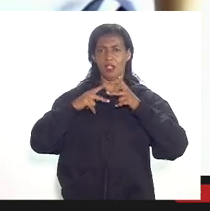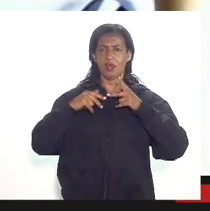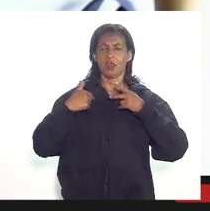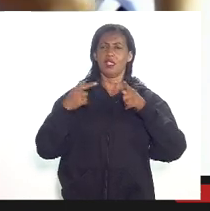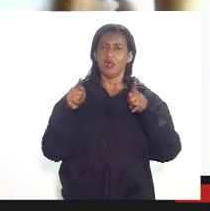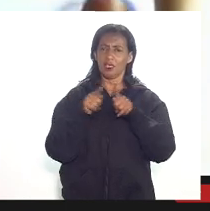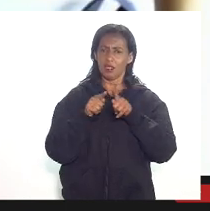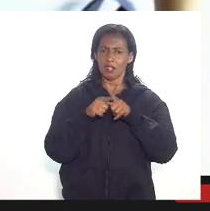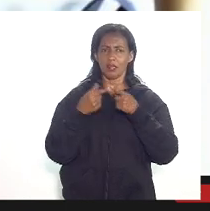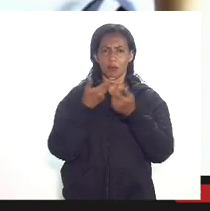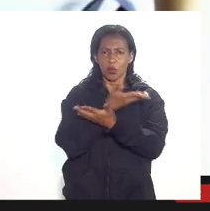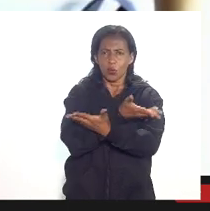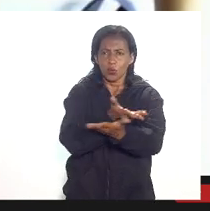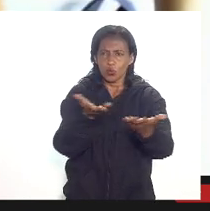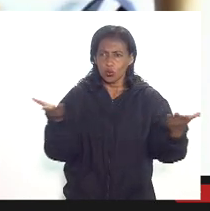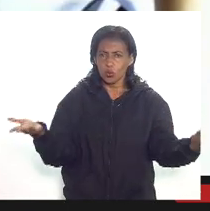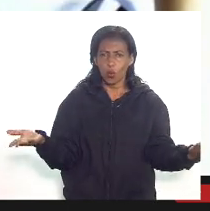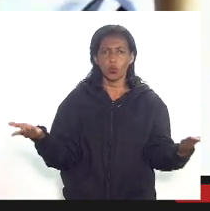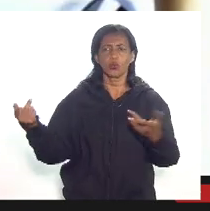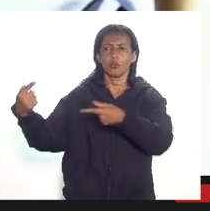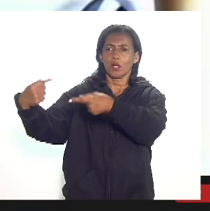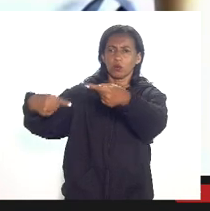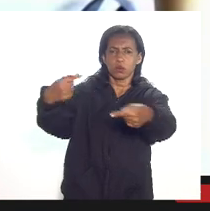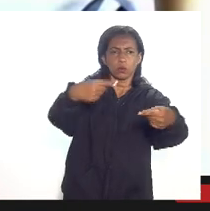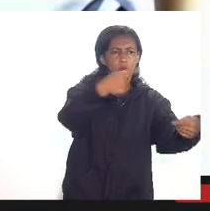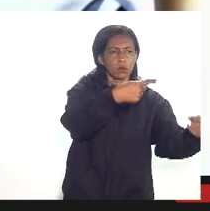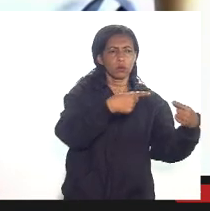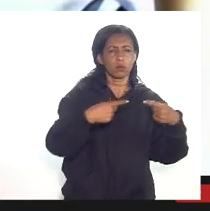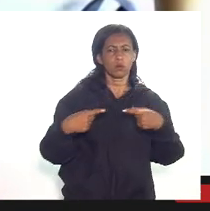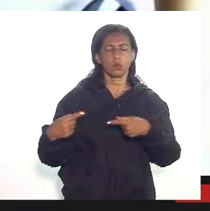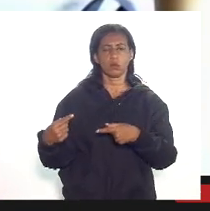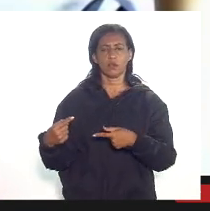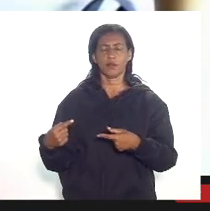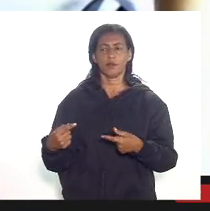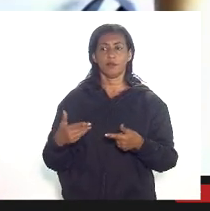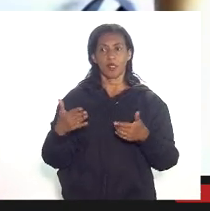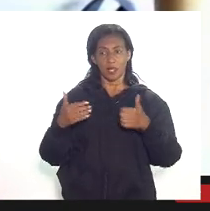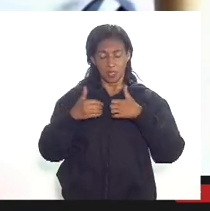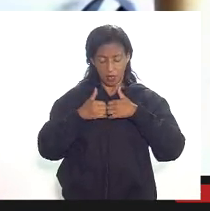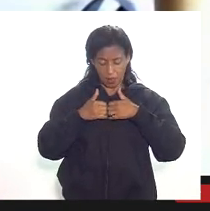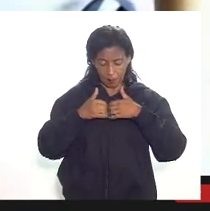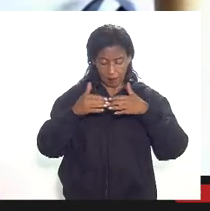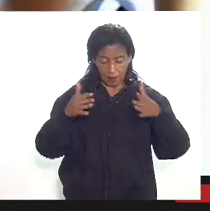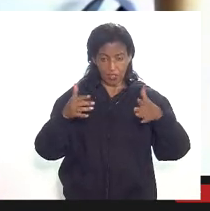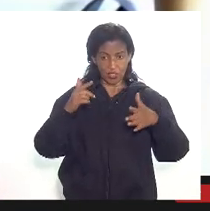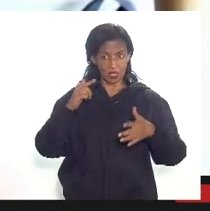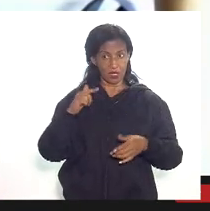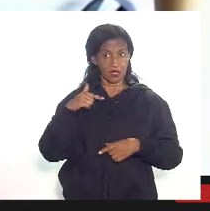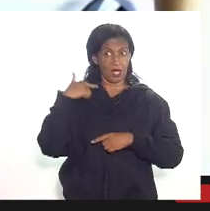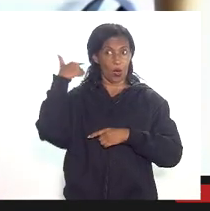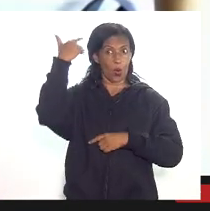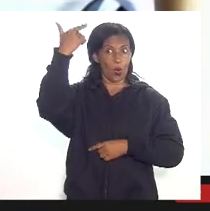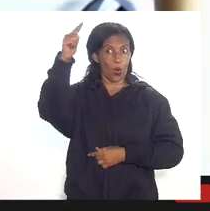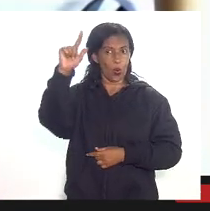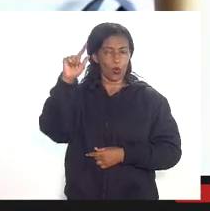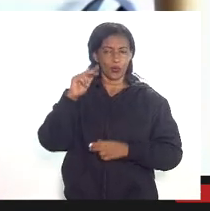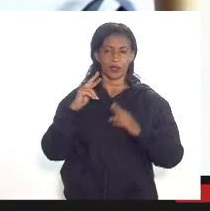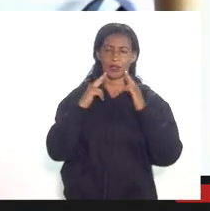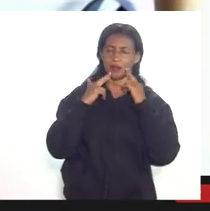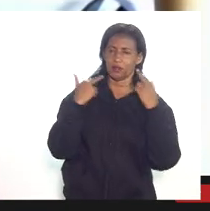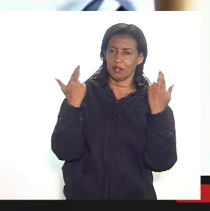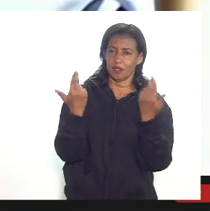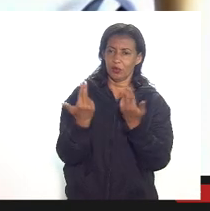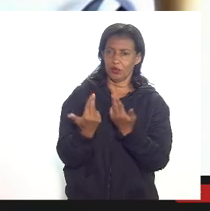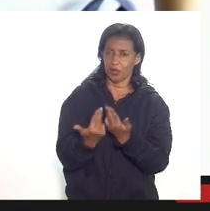discutir essa questão e seu procurador a partir dessa outra reunião é que